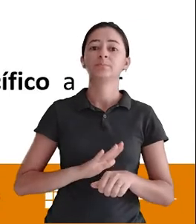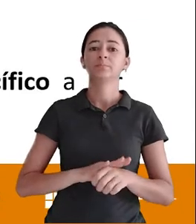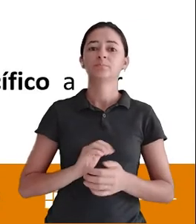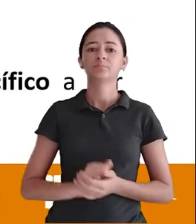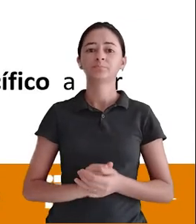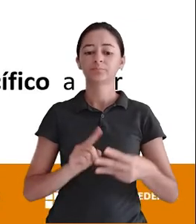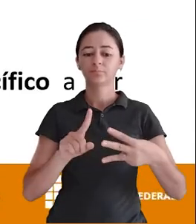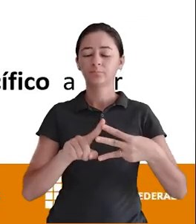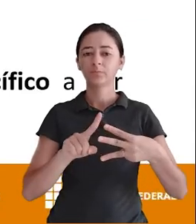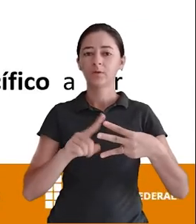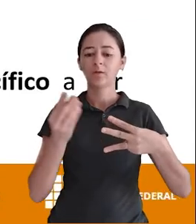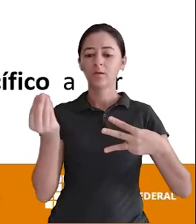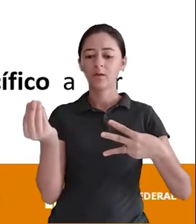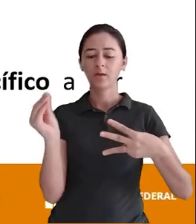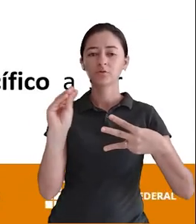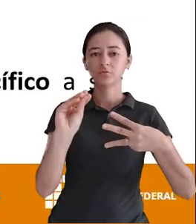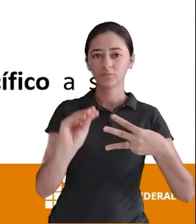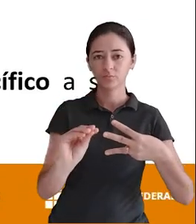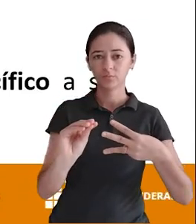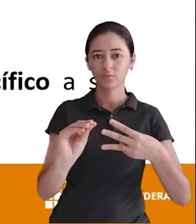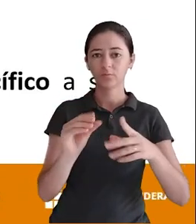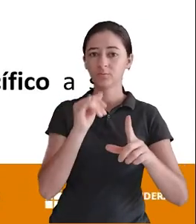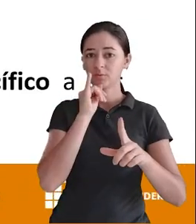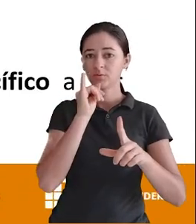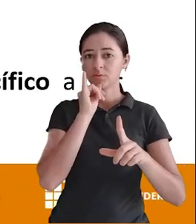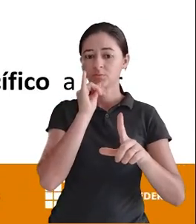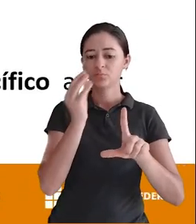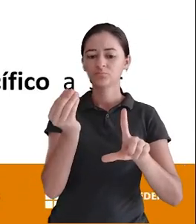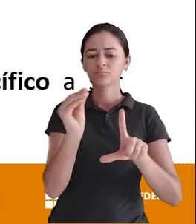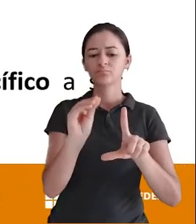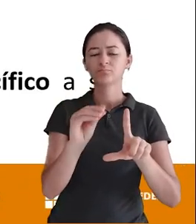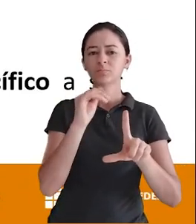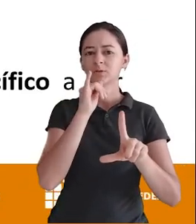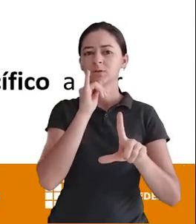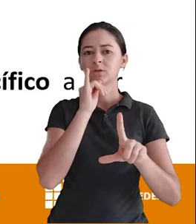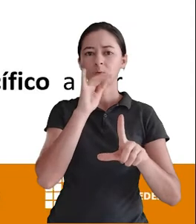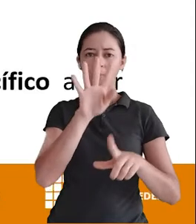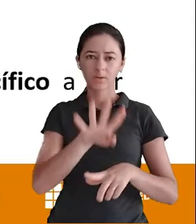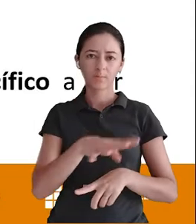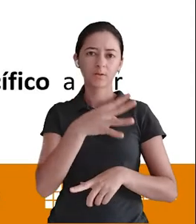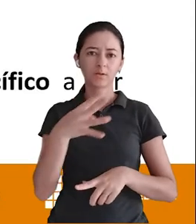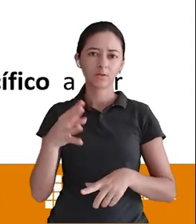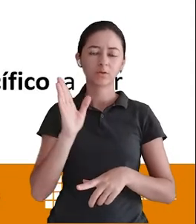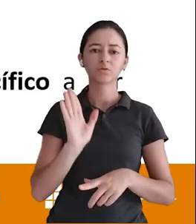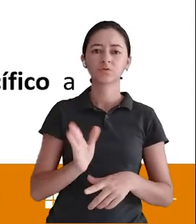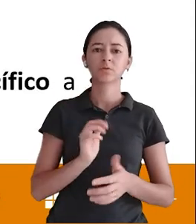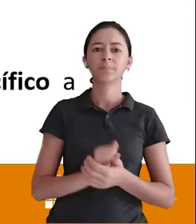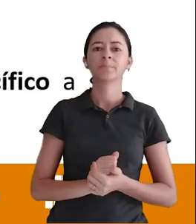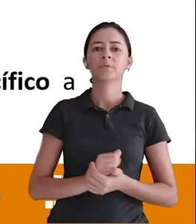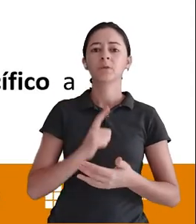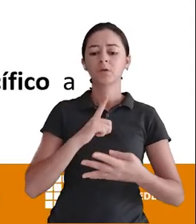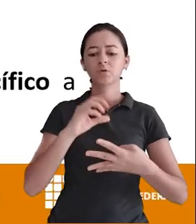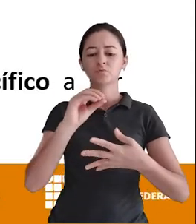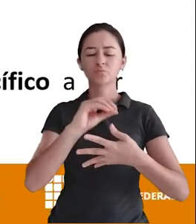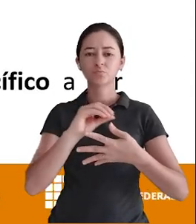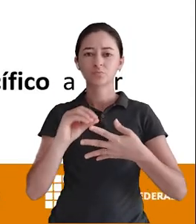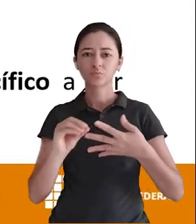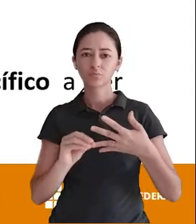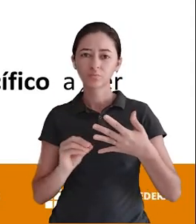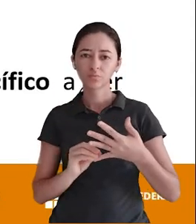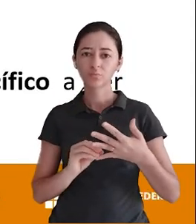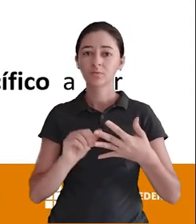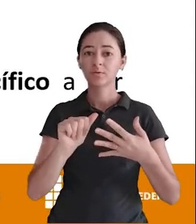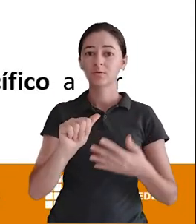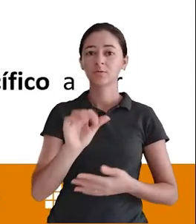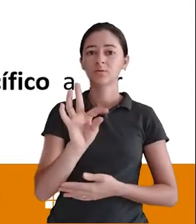adicionar um atributo novo Então, por exemplo, eu já tenho lá uma tabela criada Eu tenho uma tabela criada no meu banco de dados Por